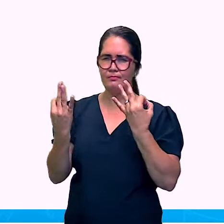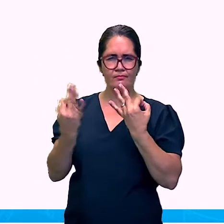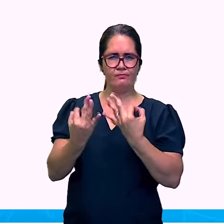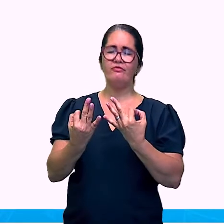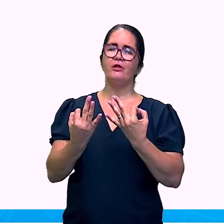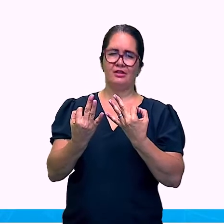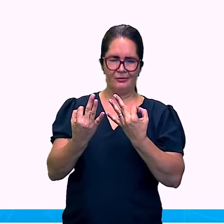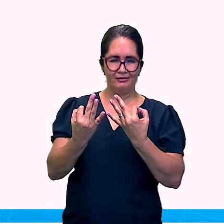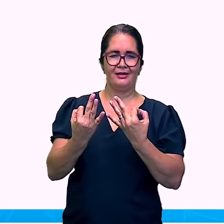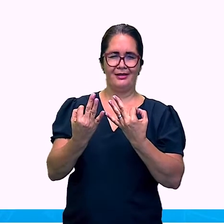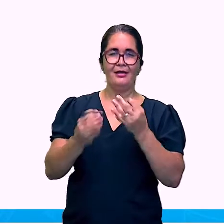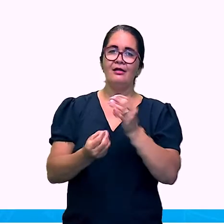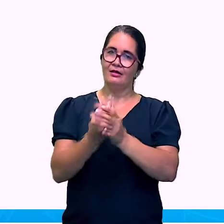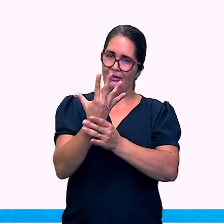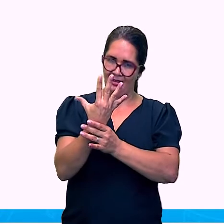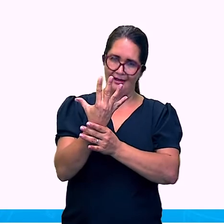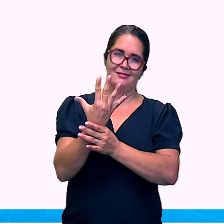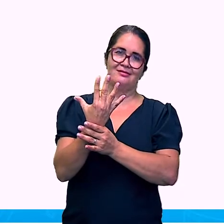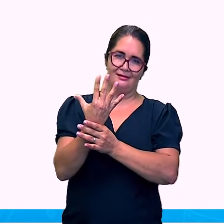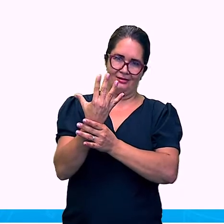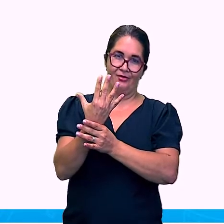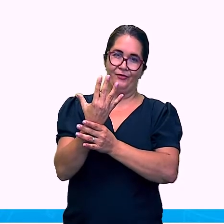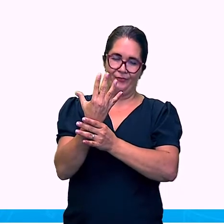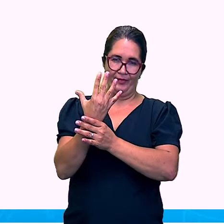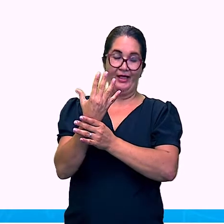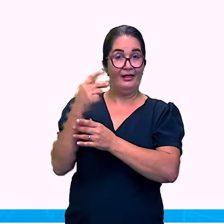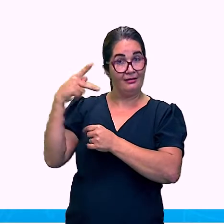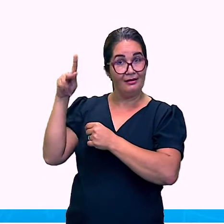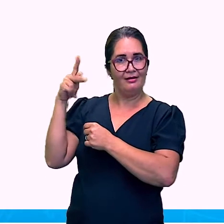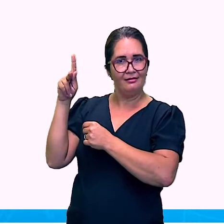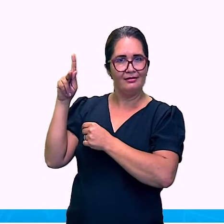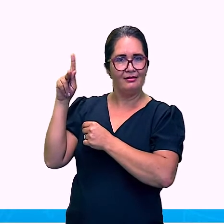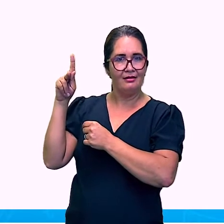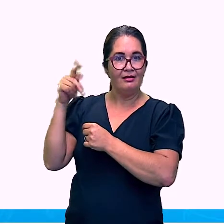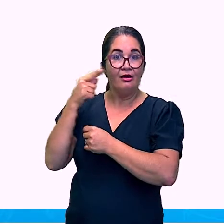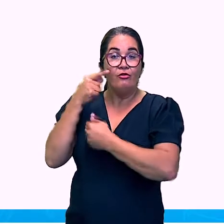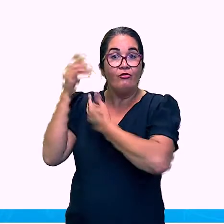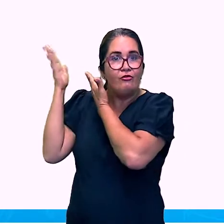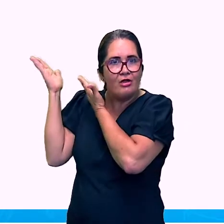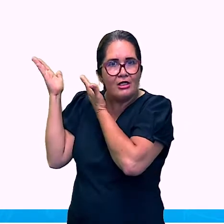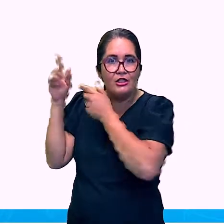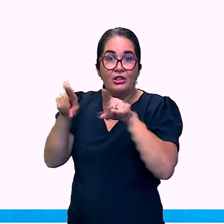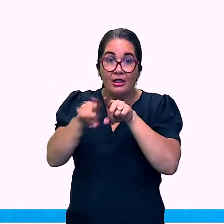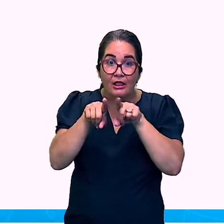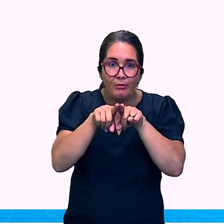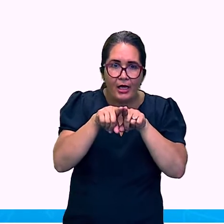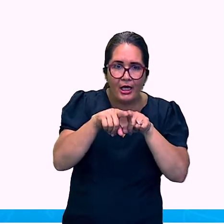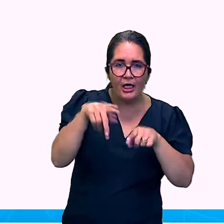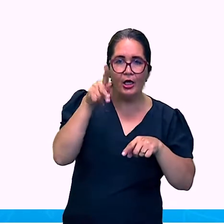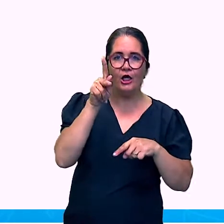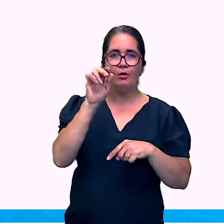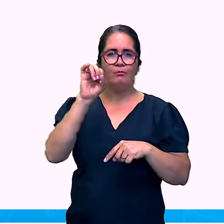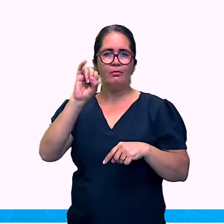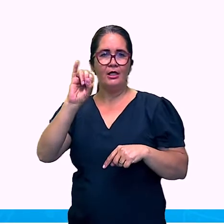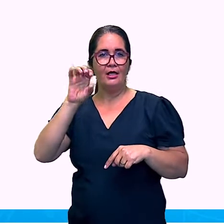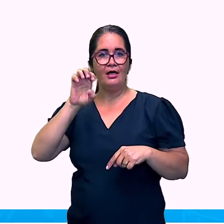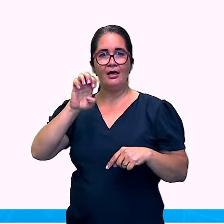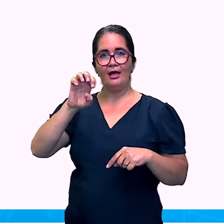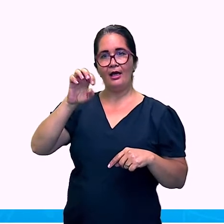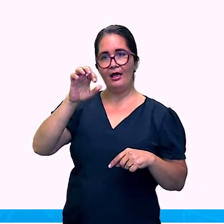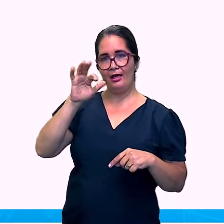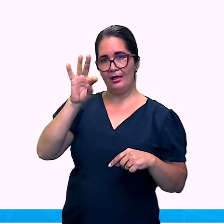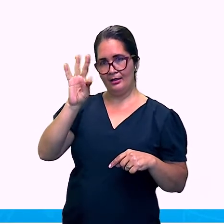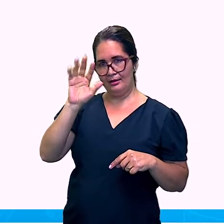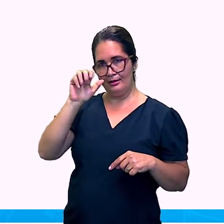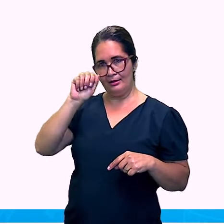expressivo. Temos também Pietá. É uma das mais famosas esculturas feitas